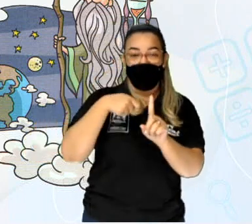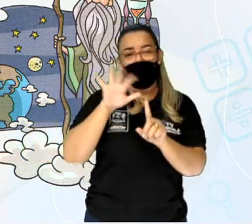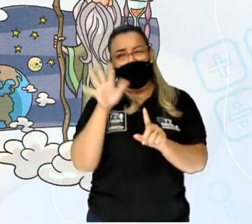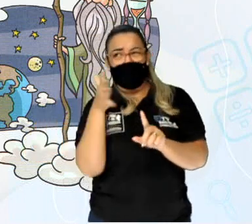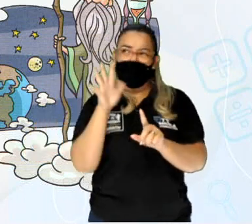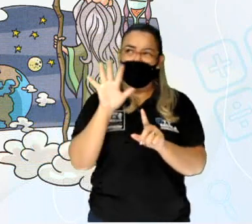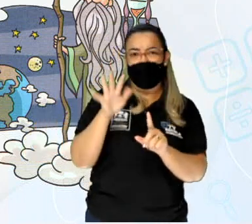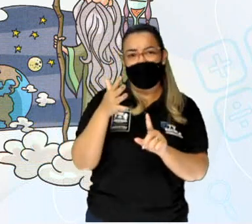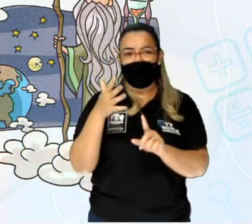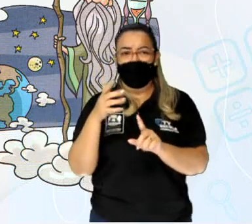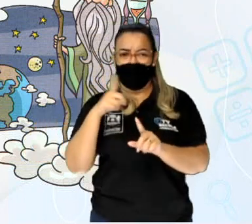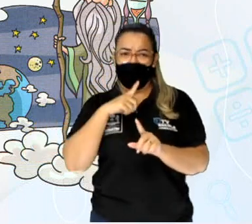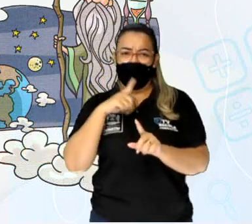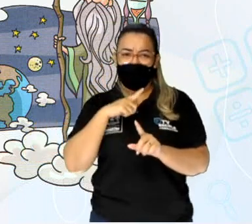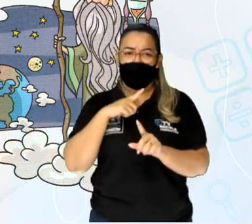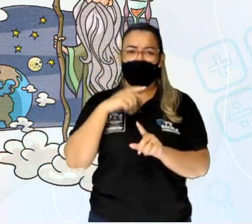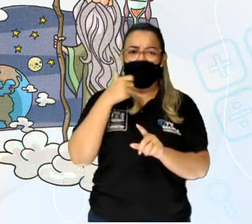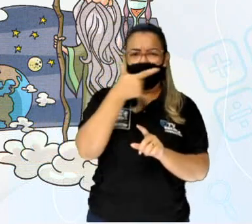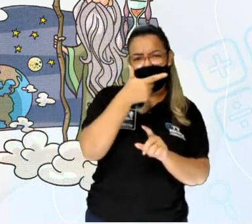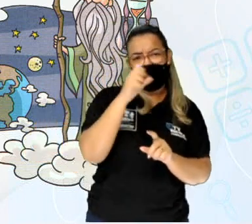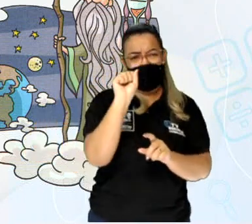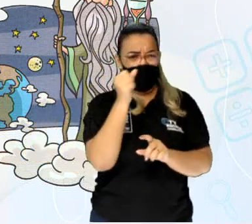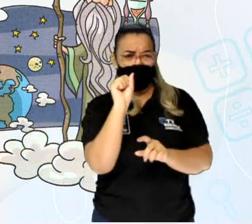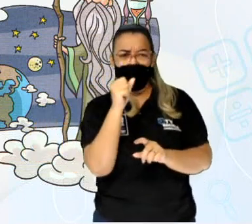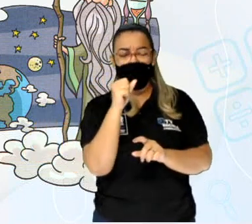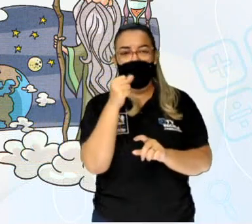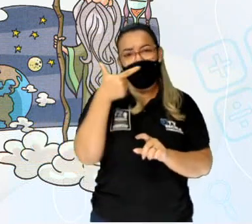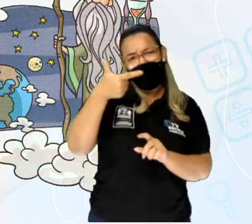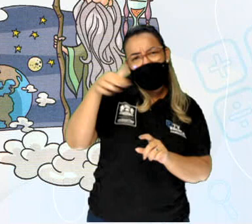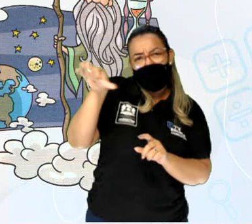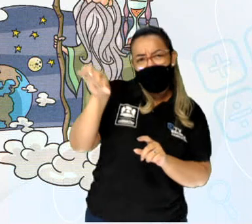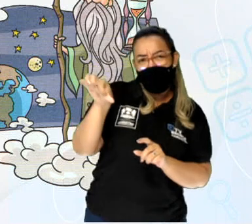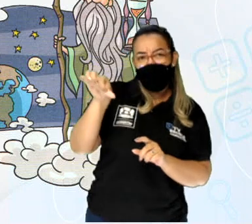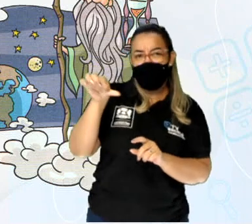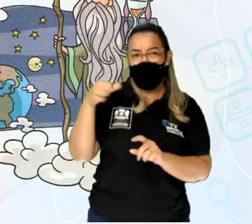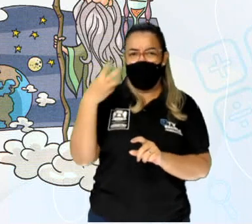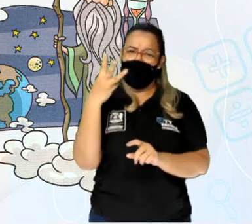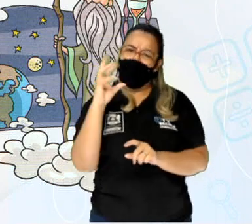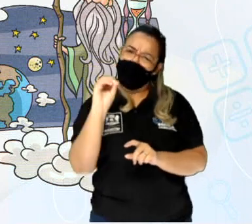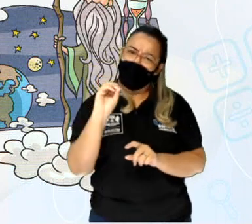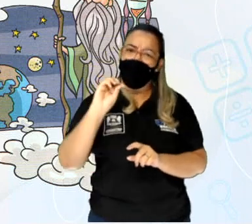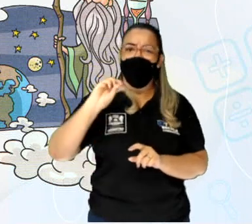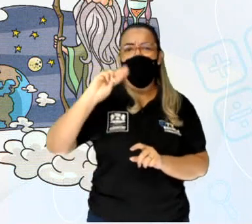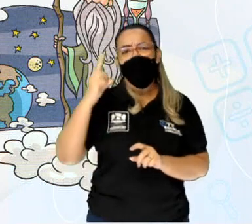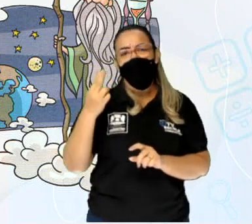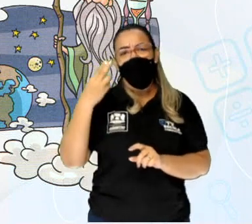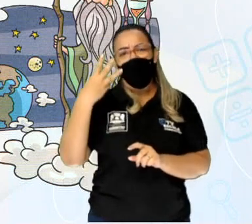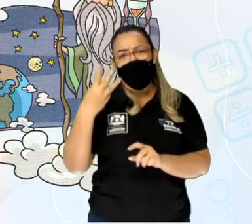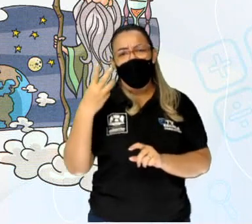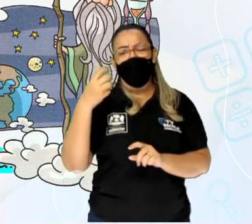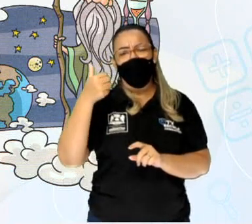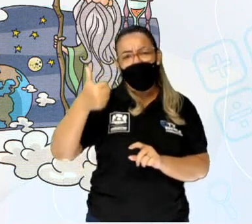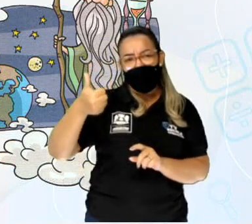relativo. Tem ano que tem 28 dias, outro 29, 30 ou 31.